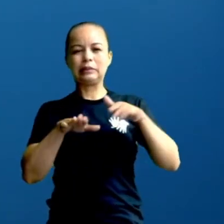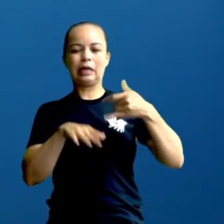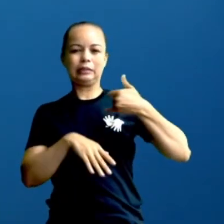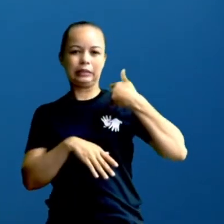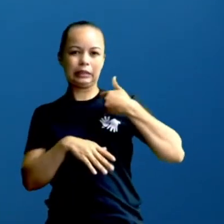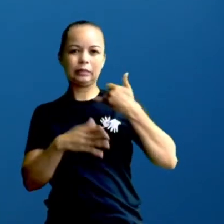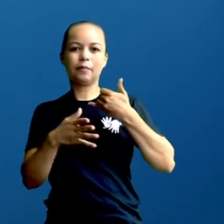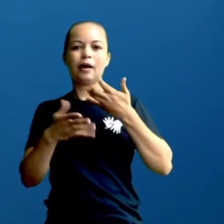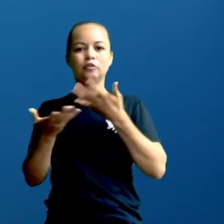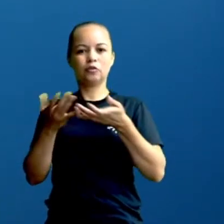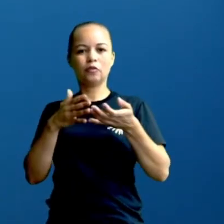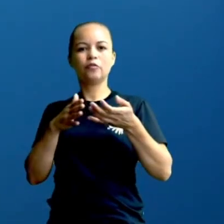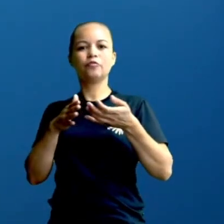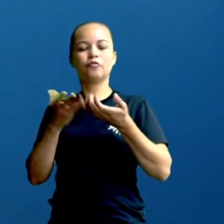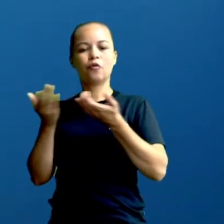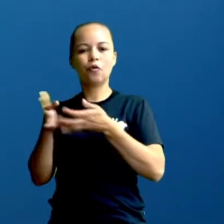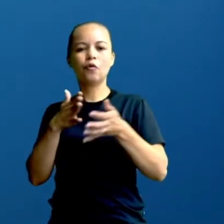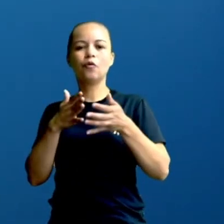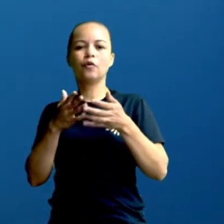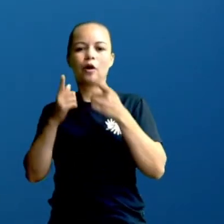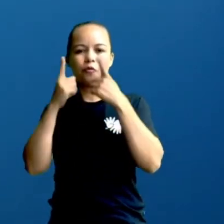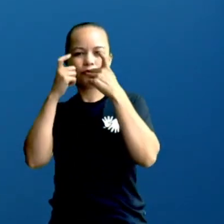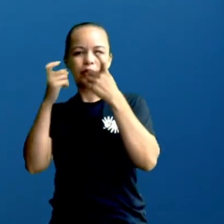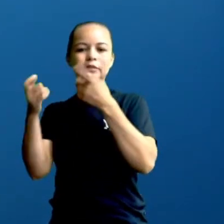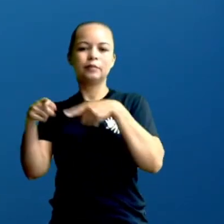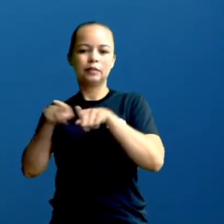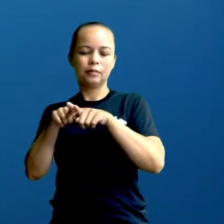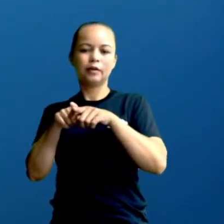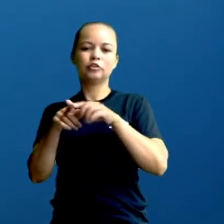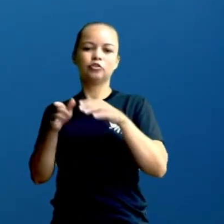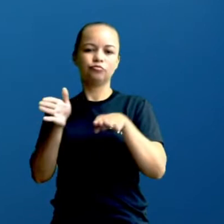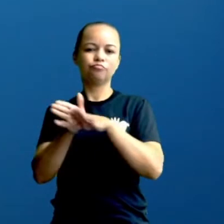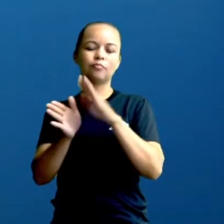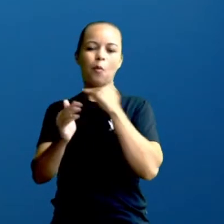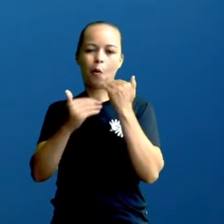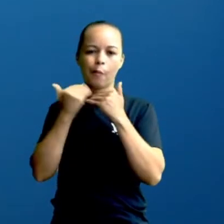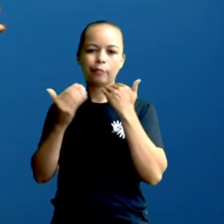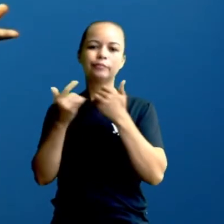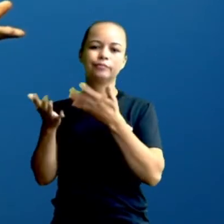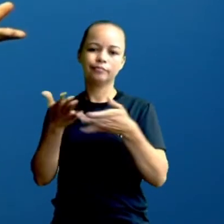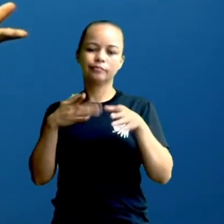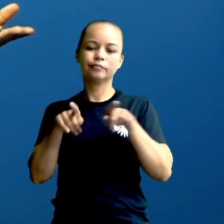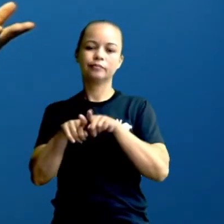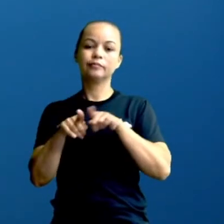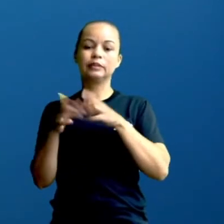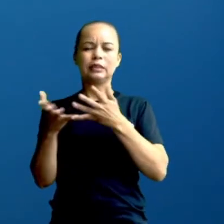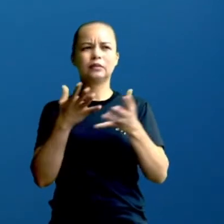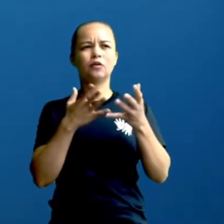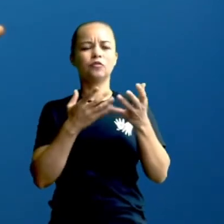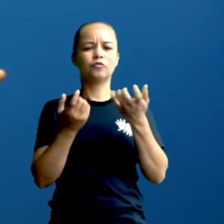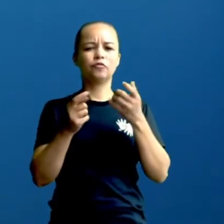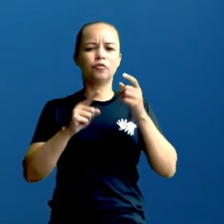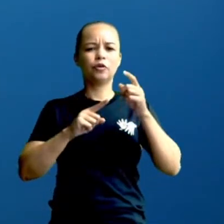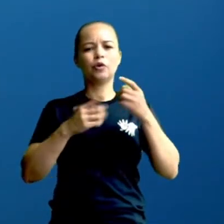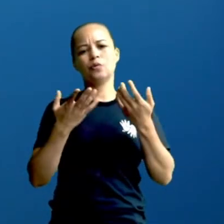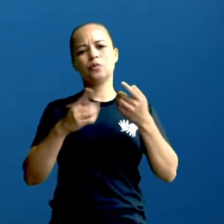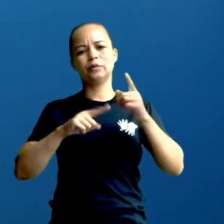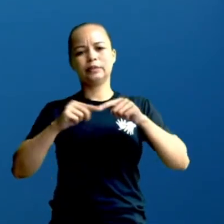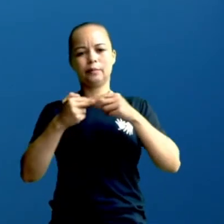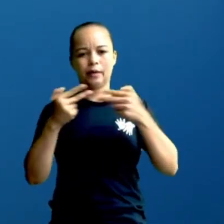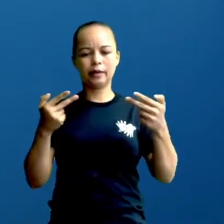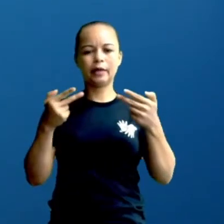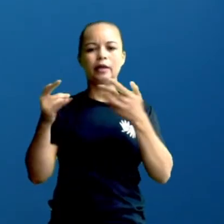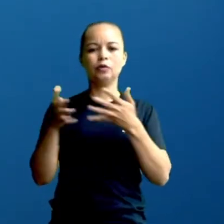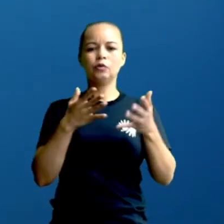também foram vítimas e muitas chegaram até a morrer. Então, assim, foi através justamente dos aparelhos eletrônicos, do WhatsApp, né,